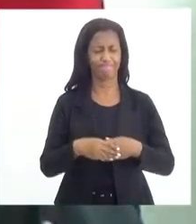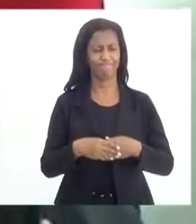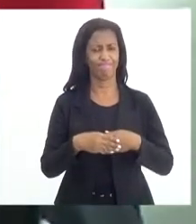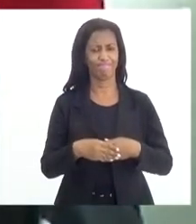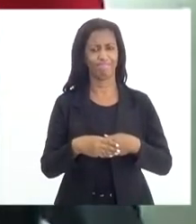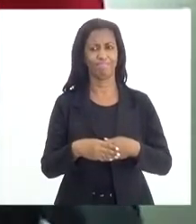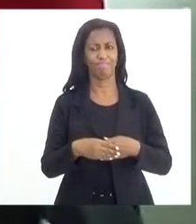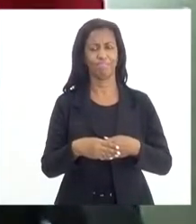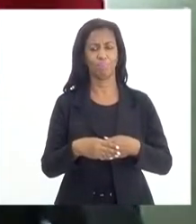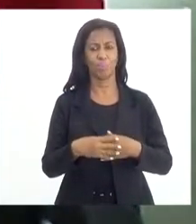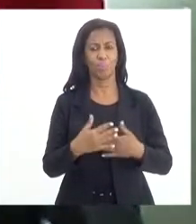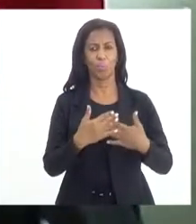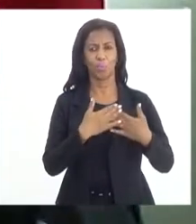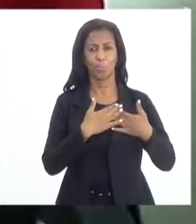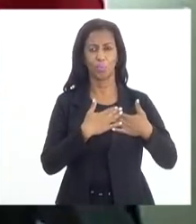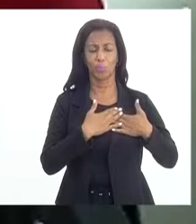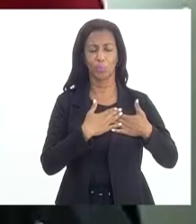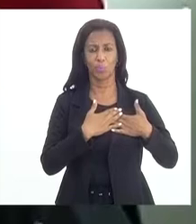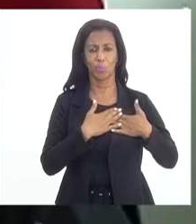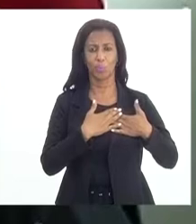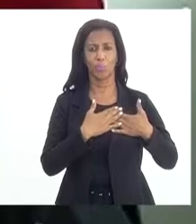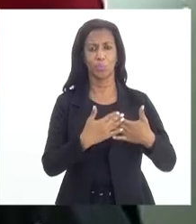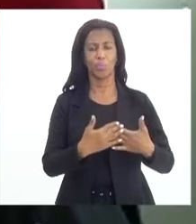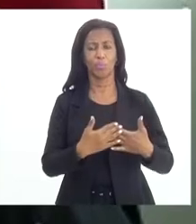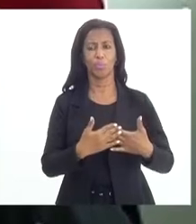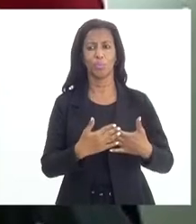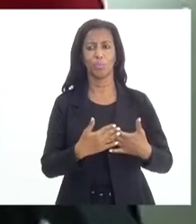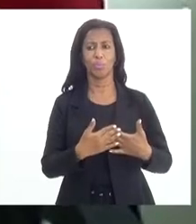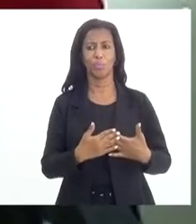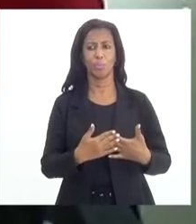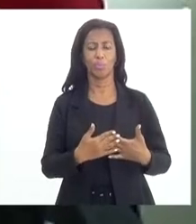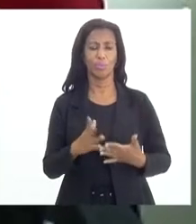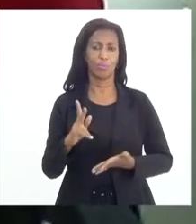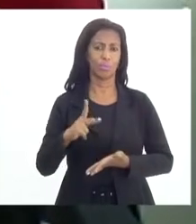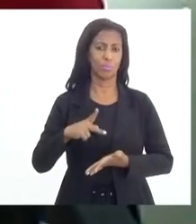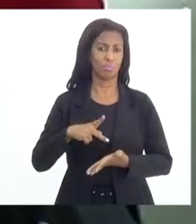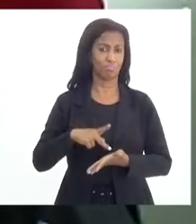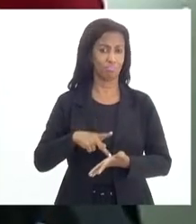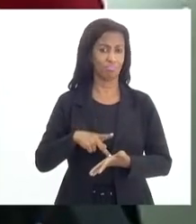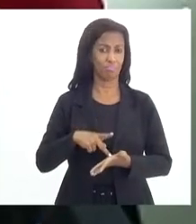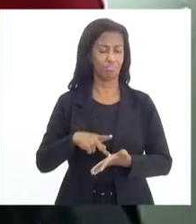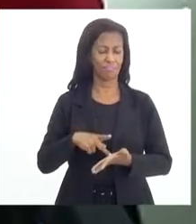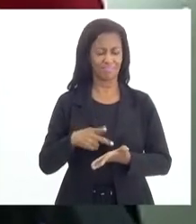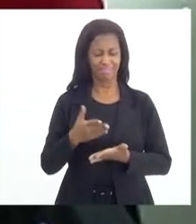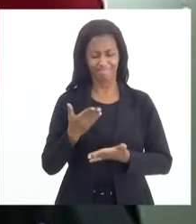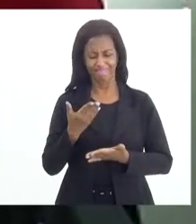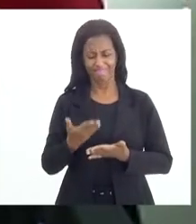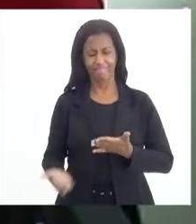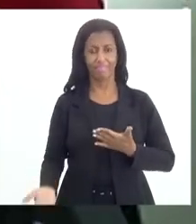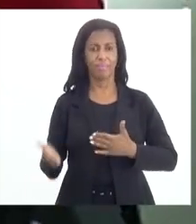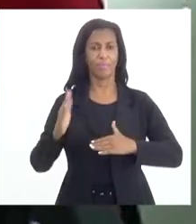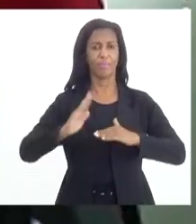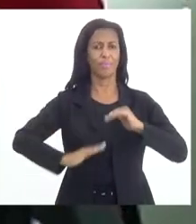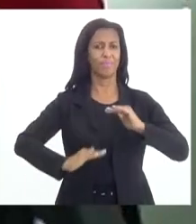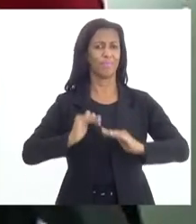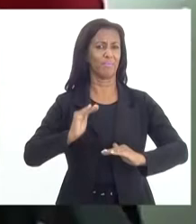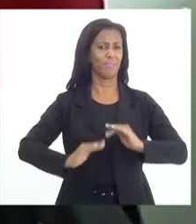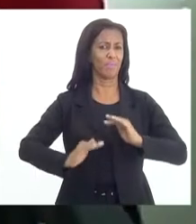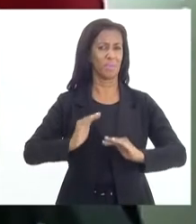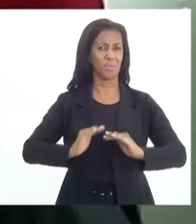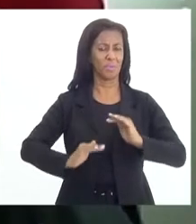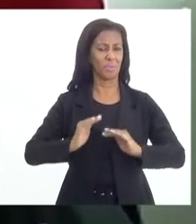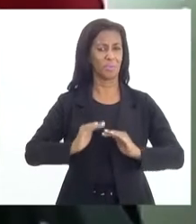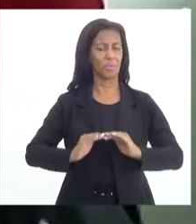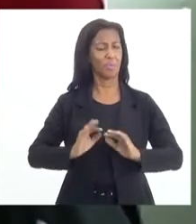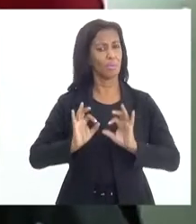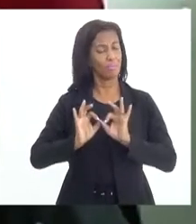nossos sentimentos e nossa certeza de que se perdeu um profissional competente e,